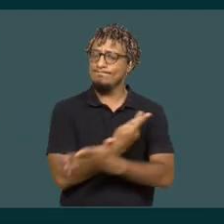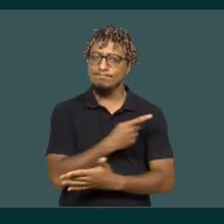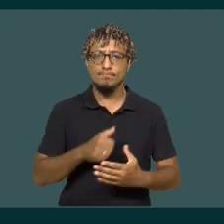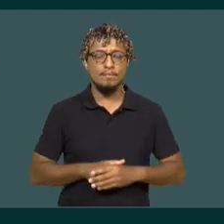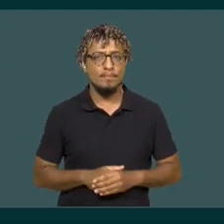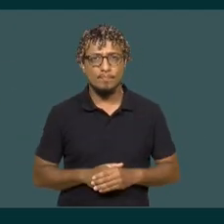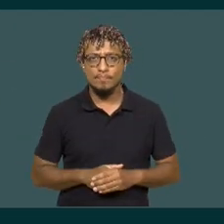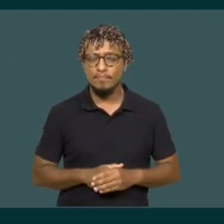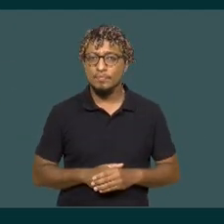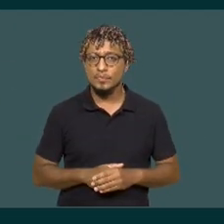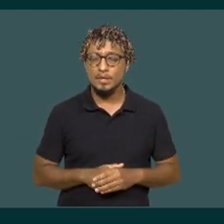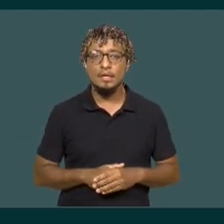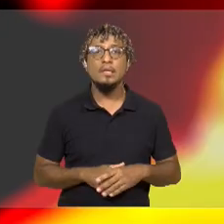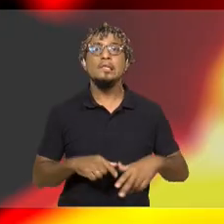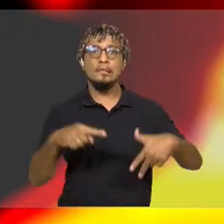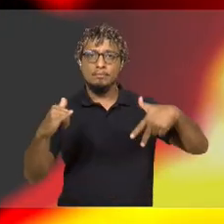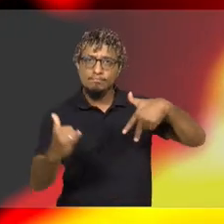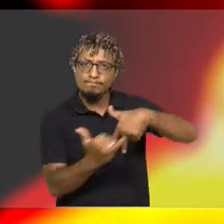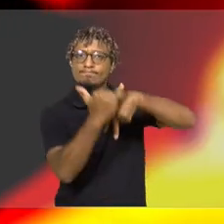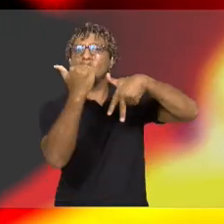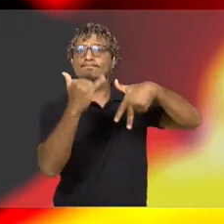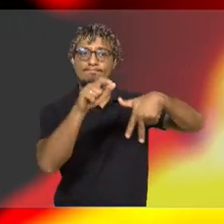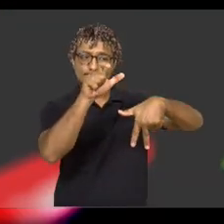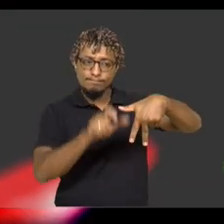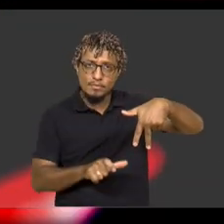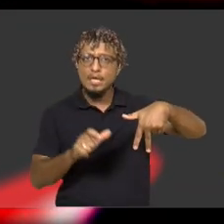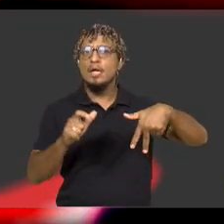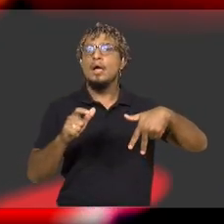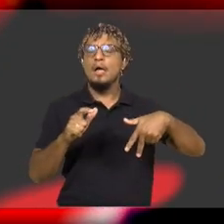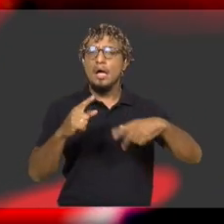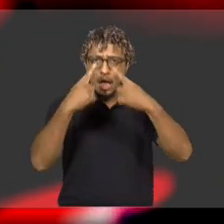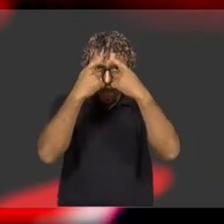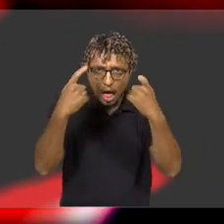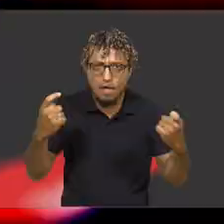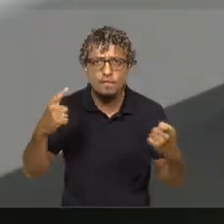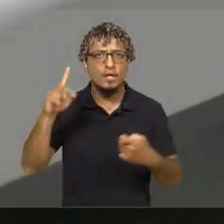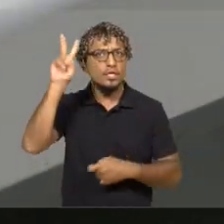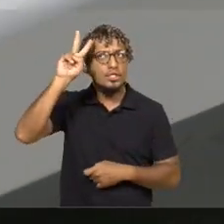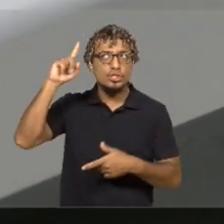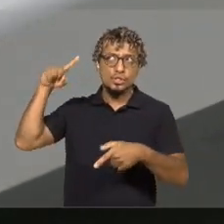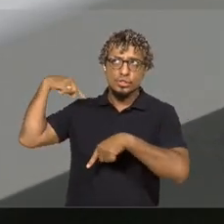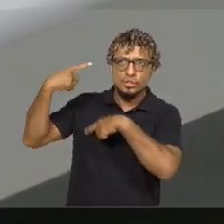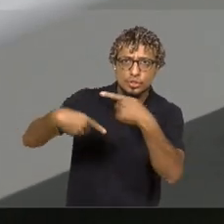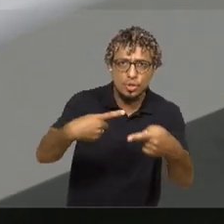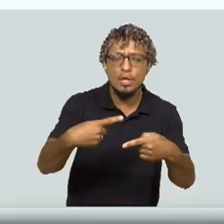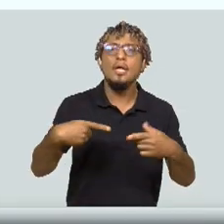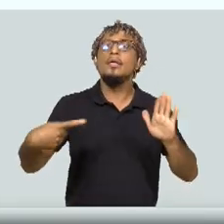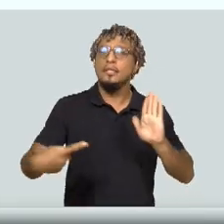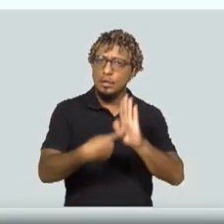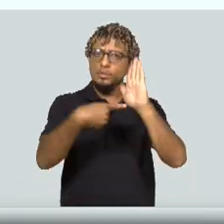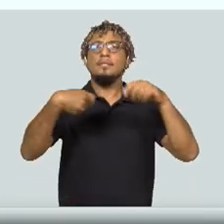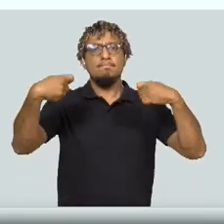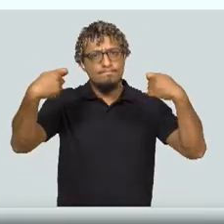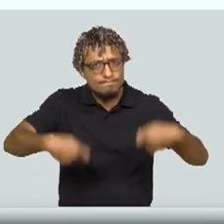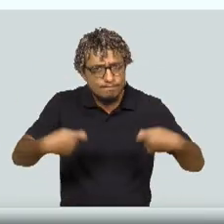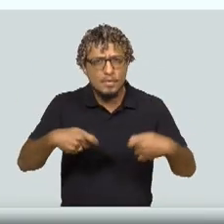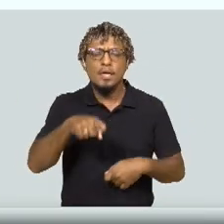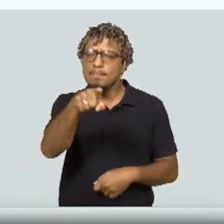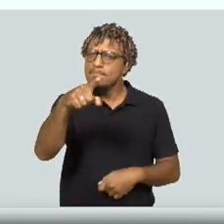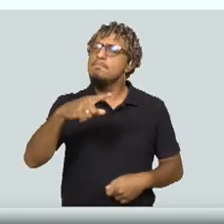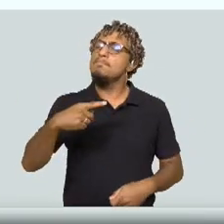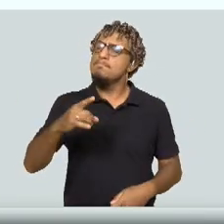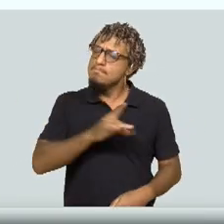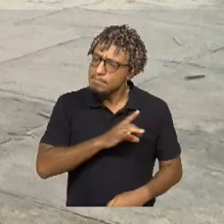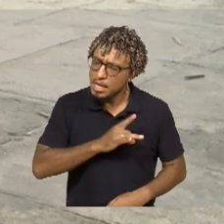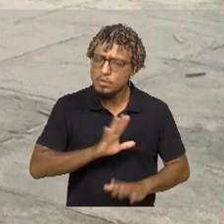Uma a cada três mulheres. A violência é histórica e denunciar é preciso. Apesar do medo,